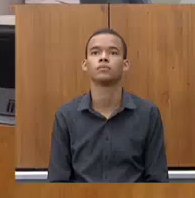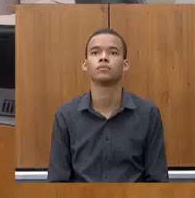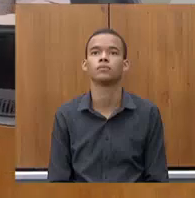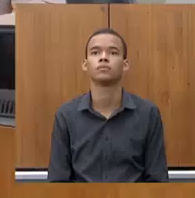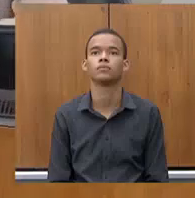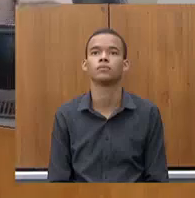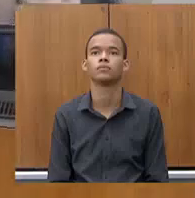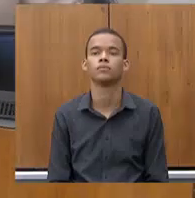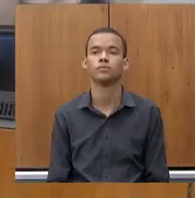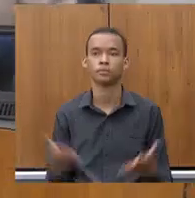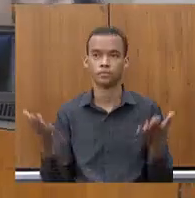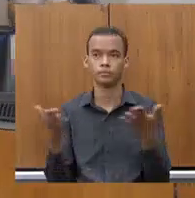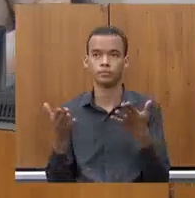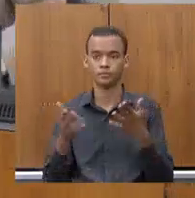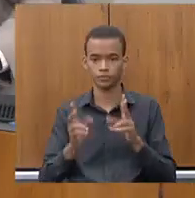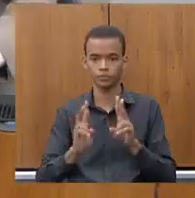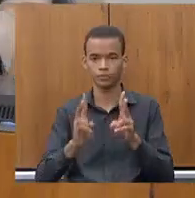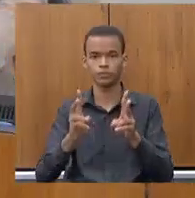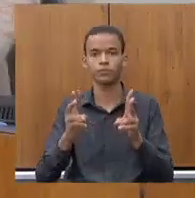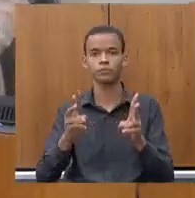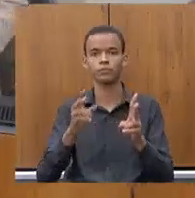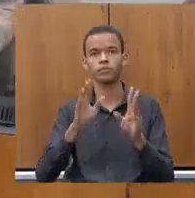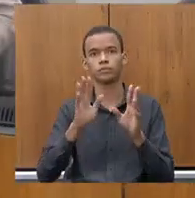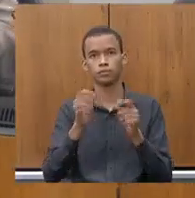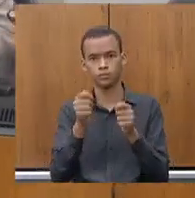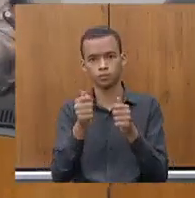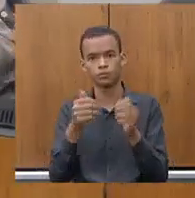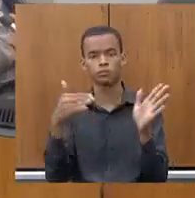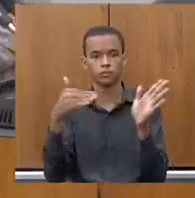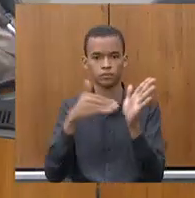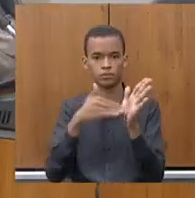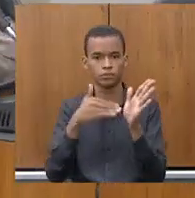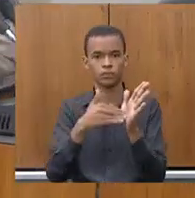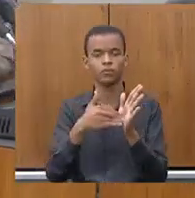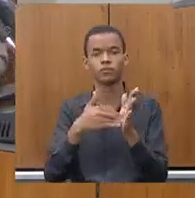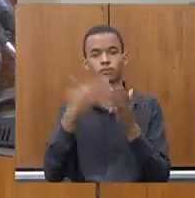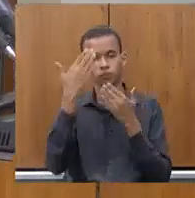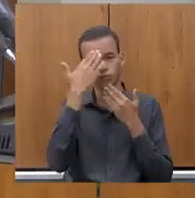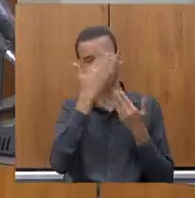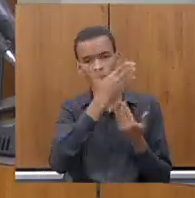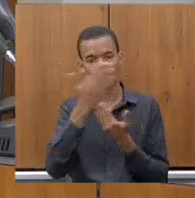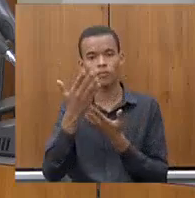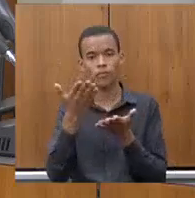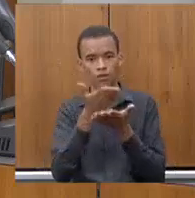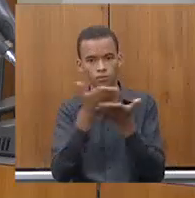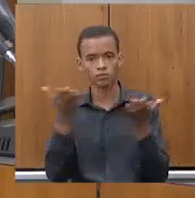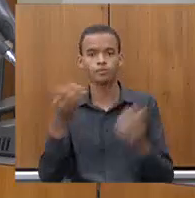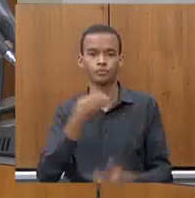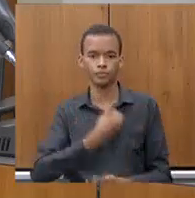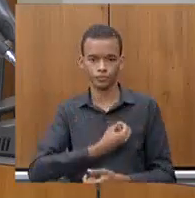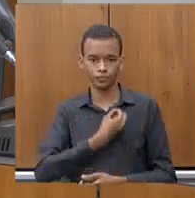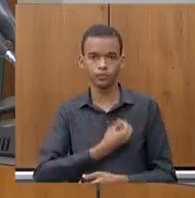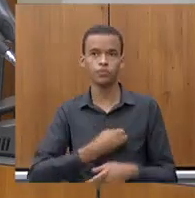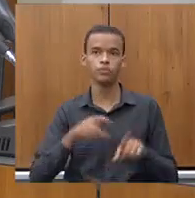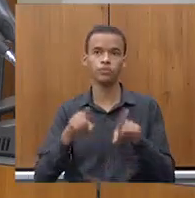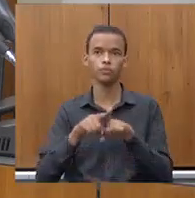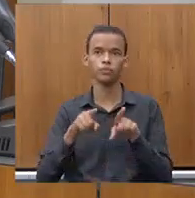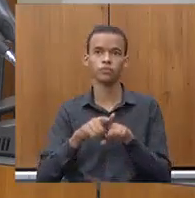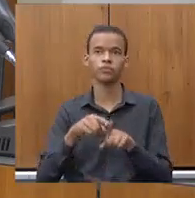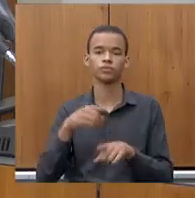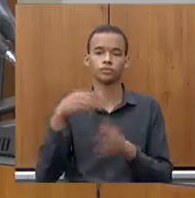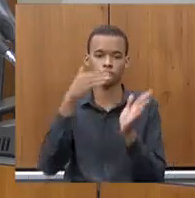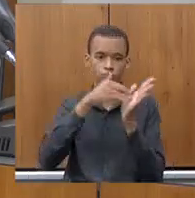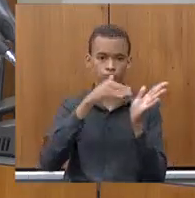Vamos avançar para o encerramento. Eu quero agradecer aqui a presença de todos, presença do secretário Fernando Passalho,